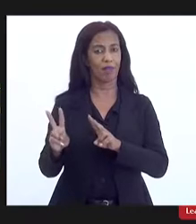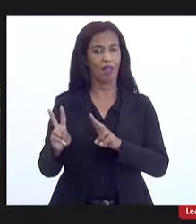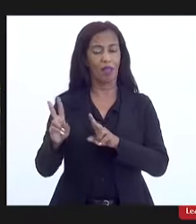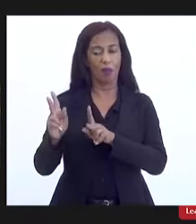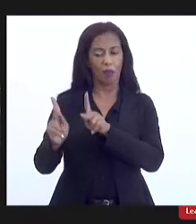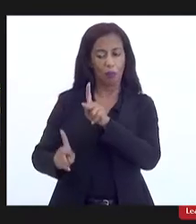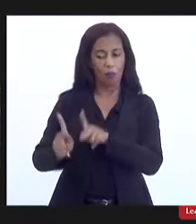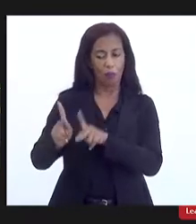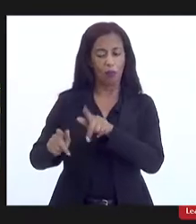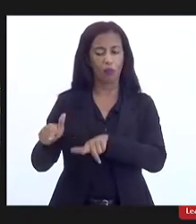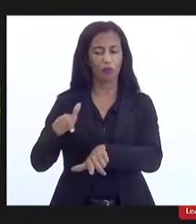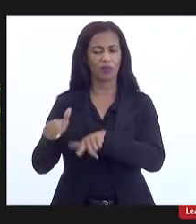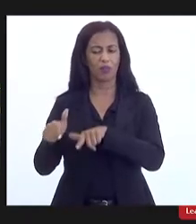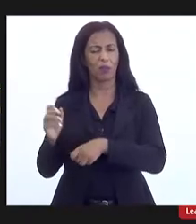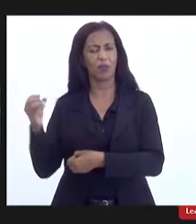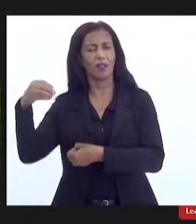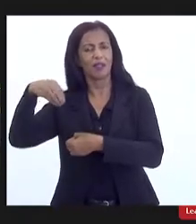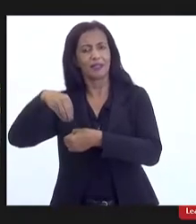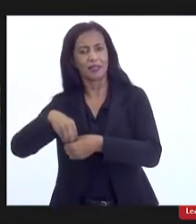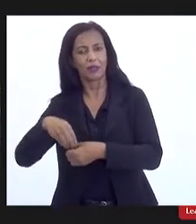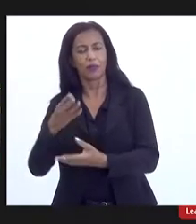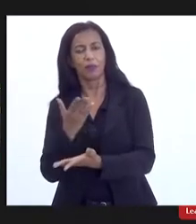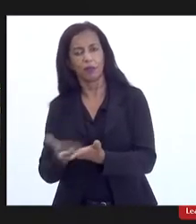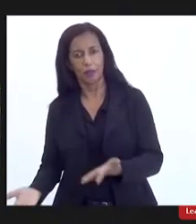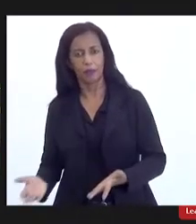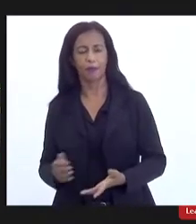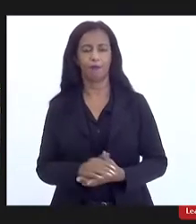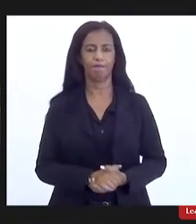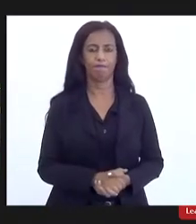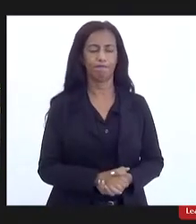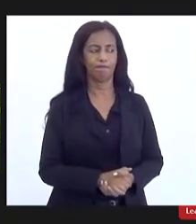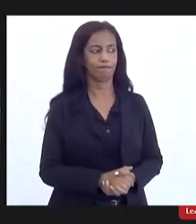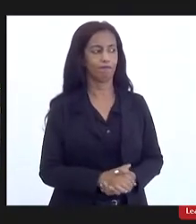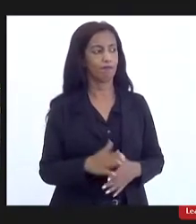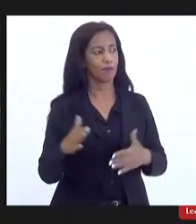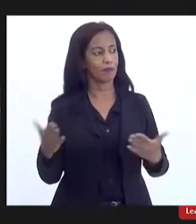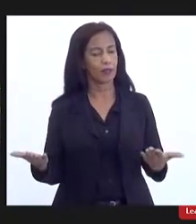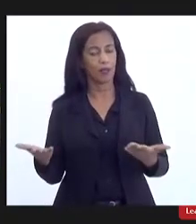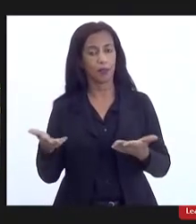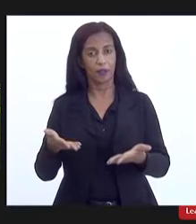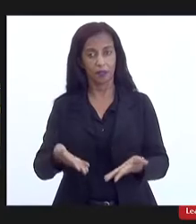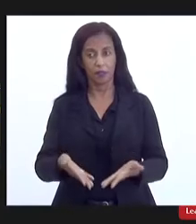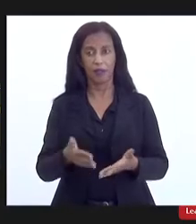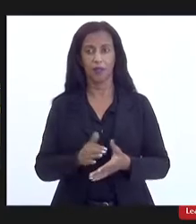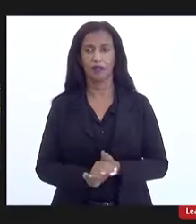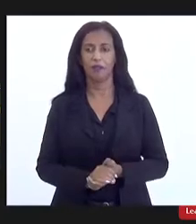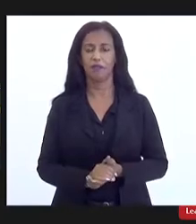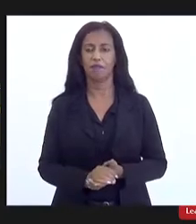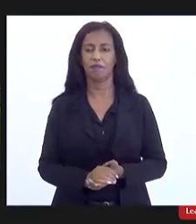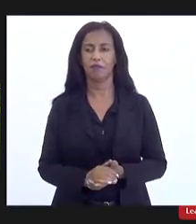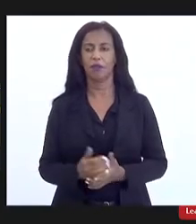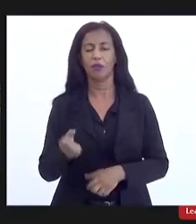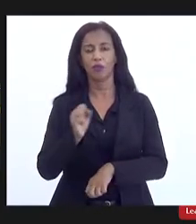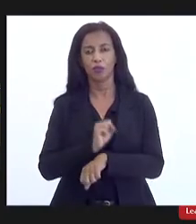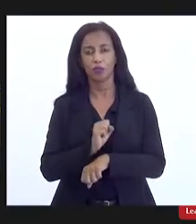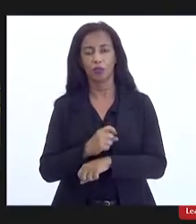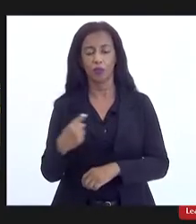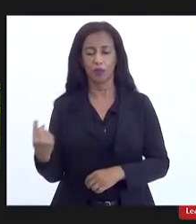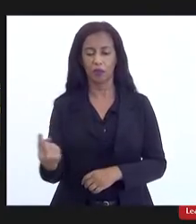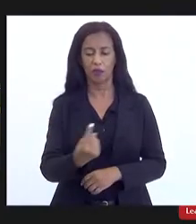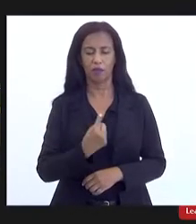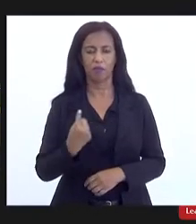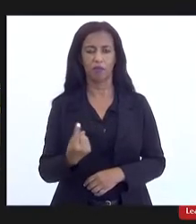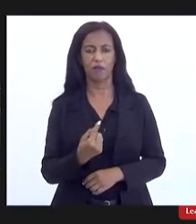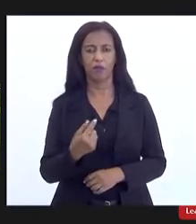trabalhadora, de quem estava lá e perdeu o emprego. Então, é isso que eu queria colocar, eu espero que a gente faça